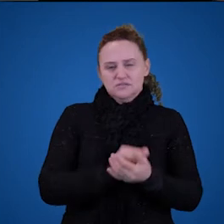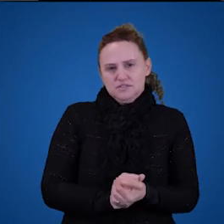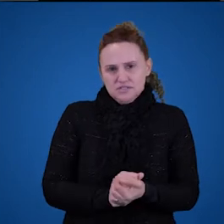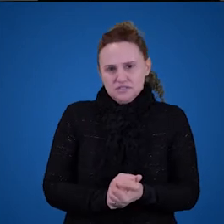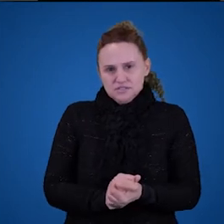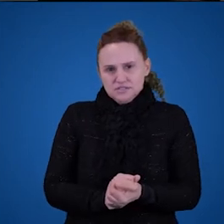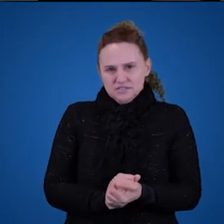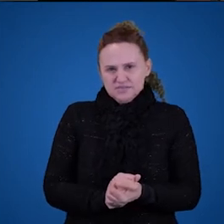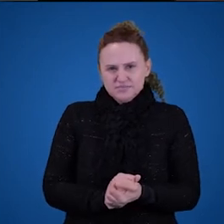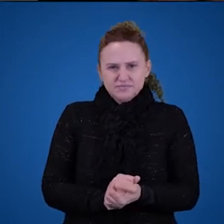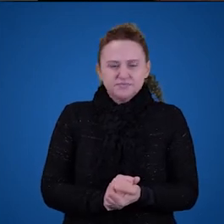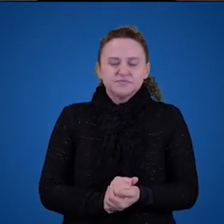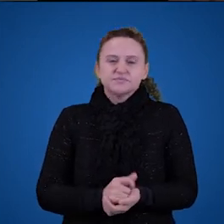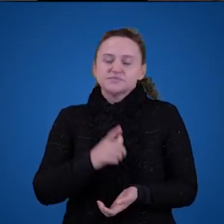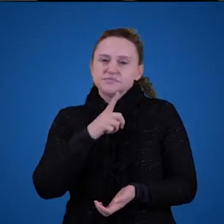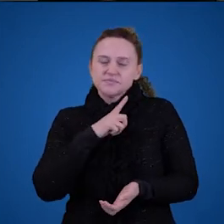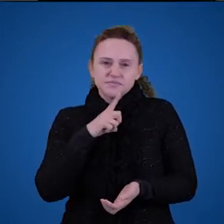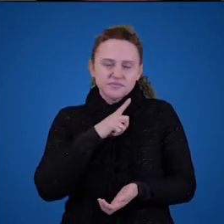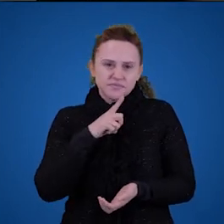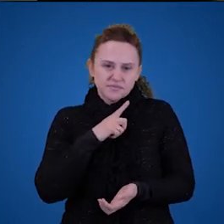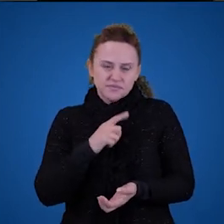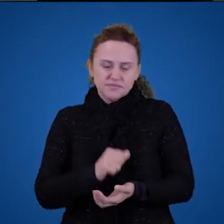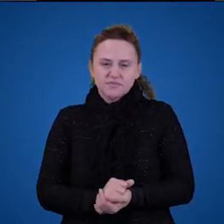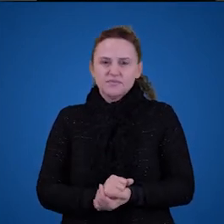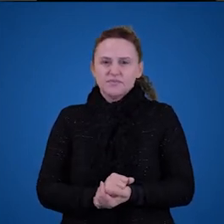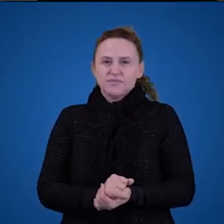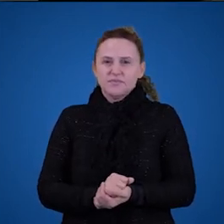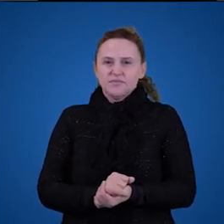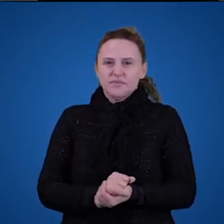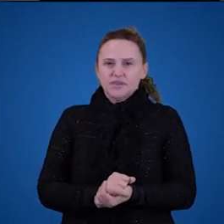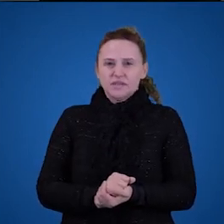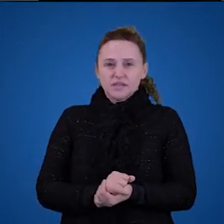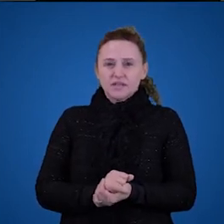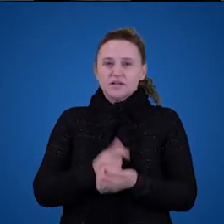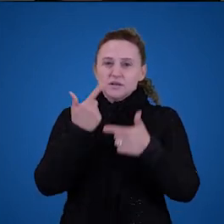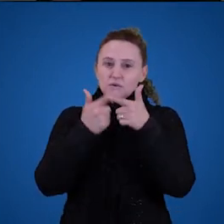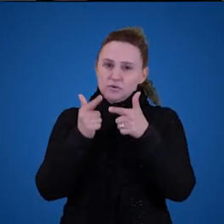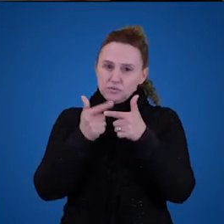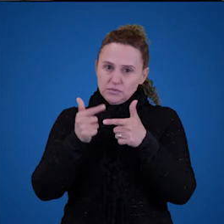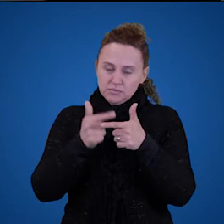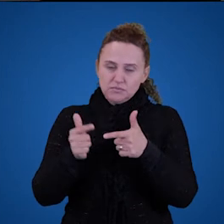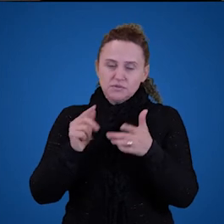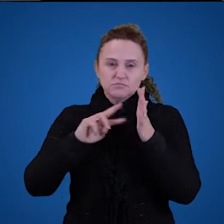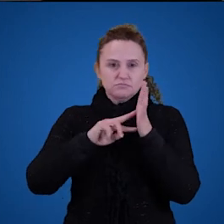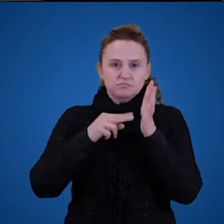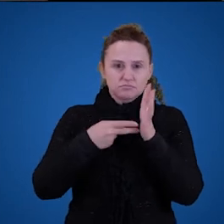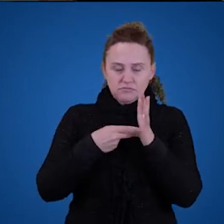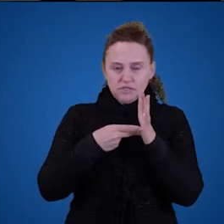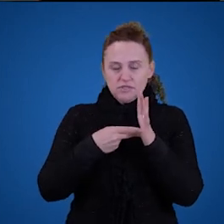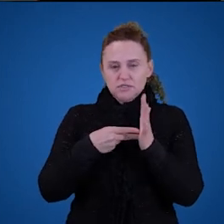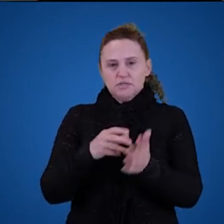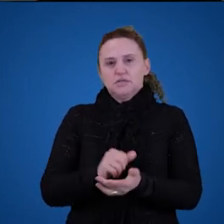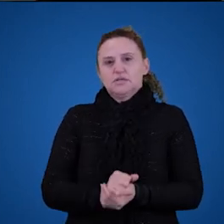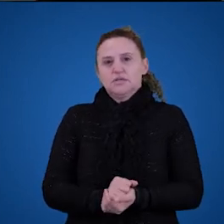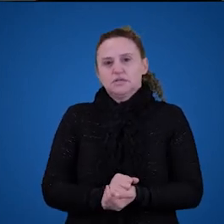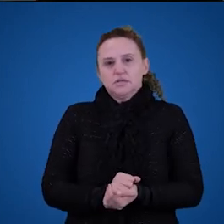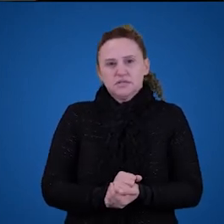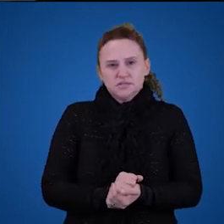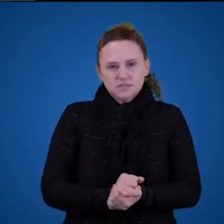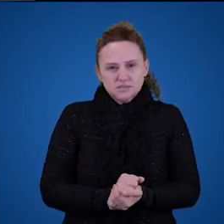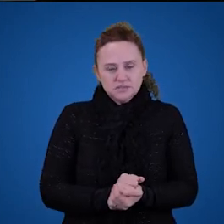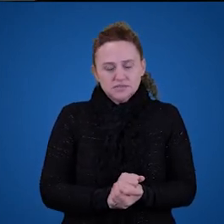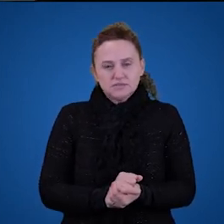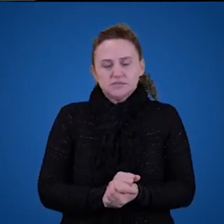acerta o objeto, ou aponta o objeto, esse é o problema da referência. O problema do significado é saber por que as palavras ou as